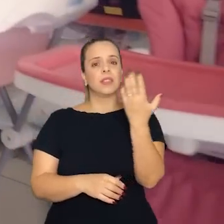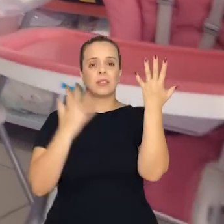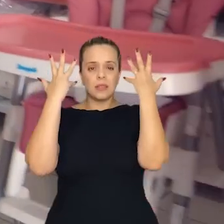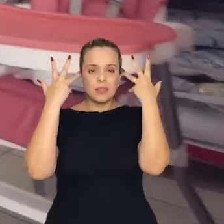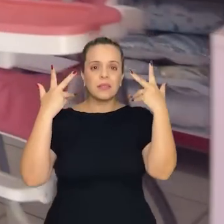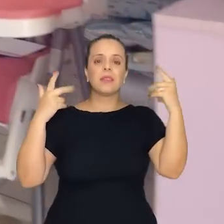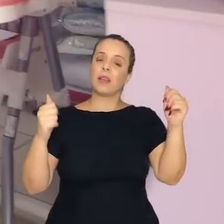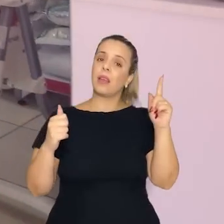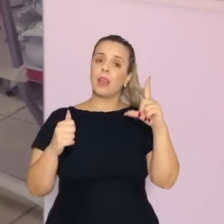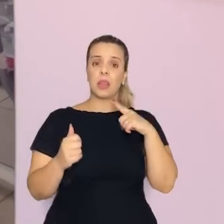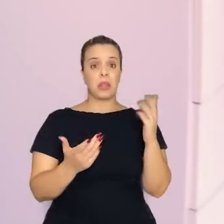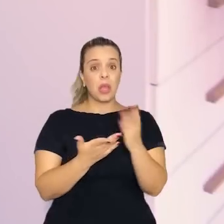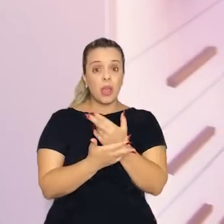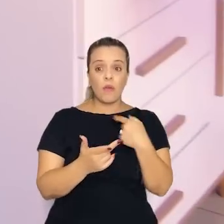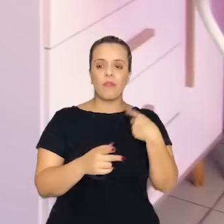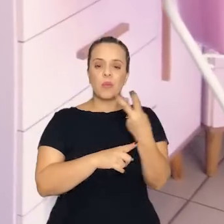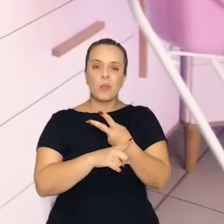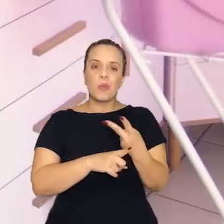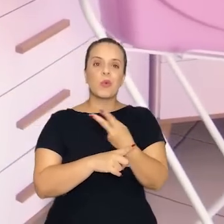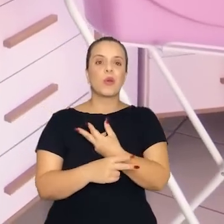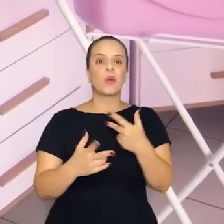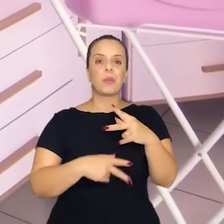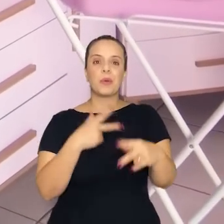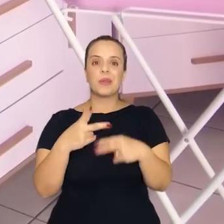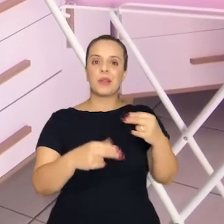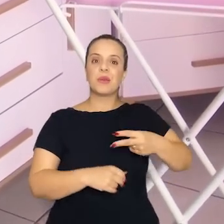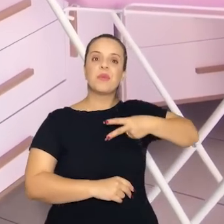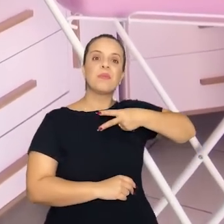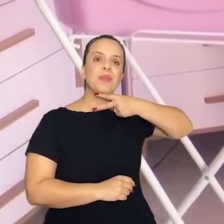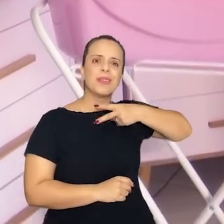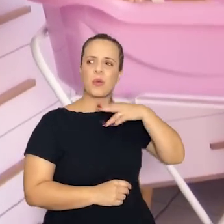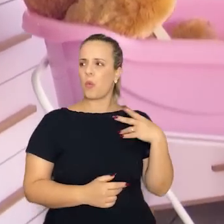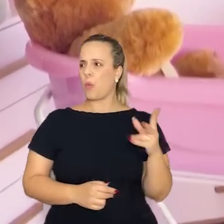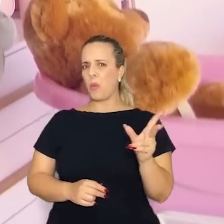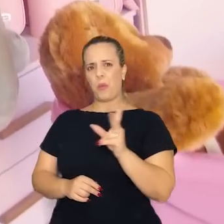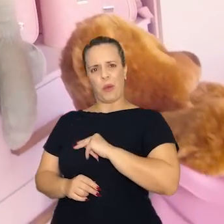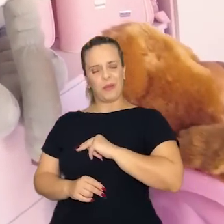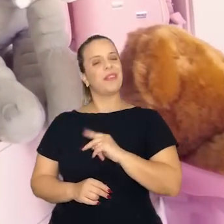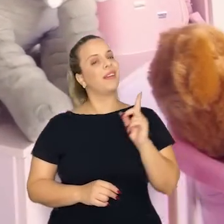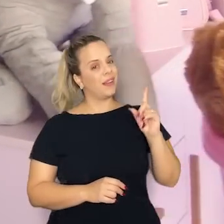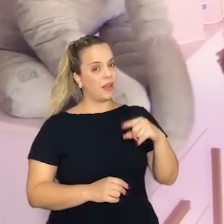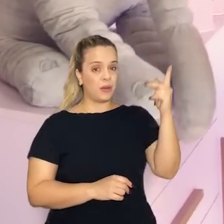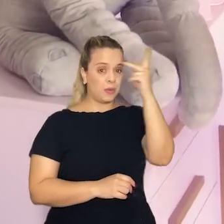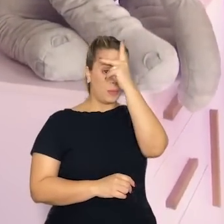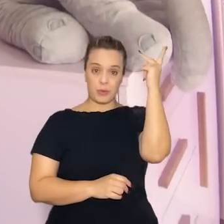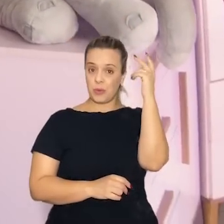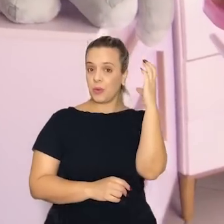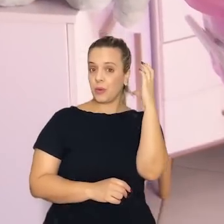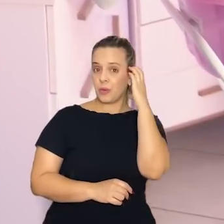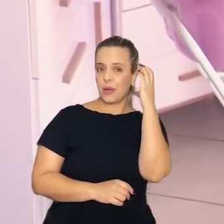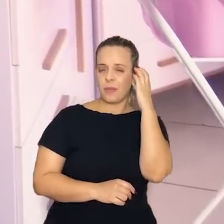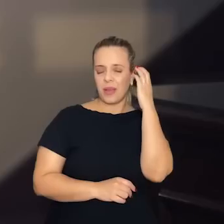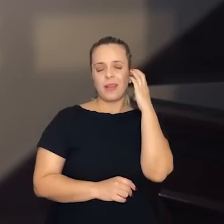venho ver alguma coisa para minha bisneta. Ah, bisneta. O Cuiabá, ele é um ser